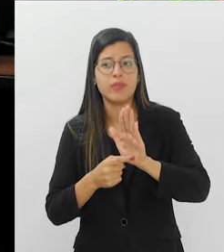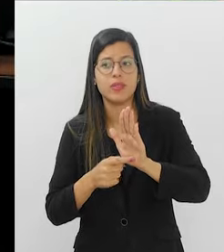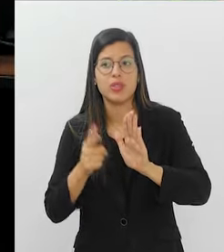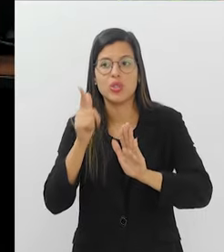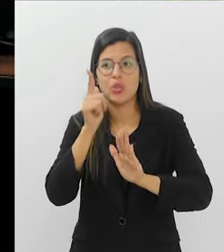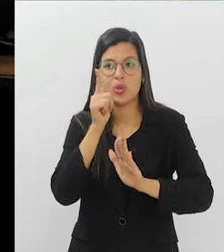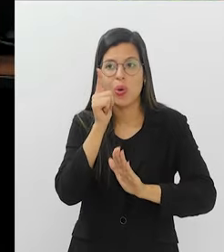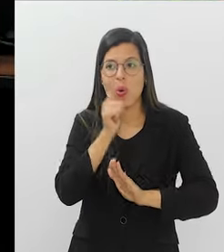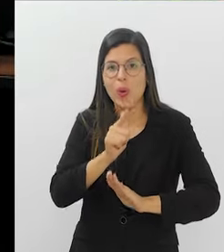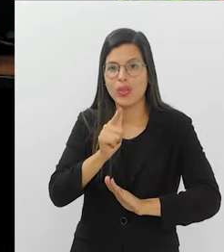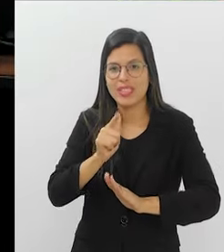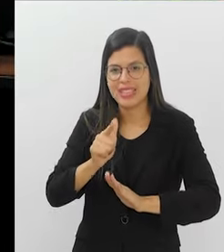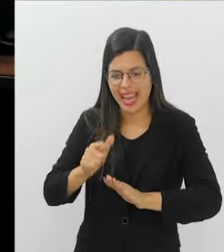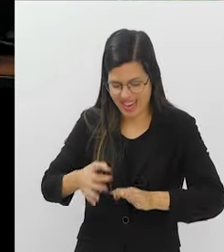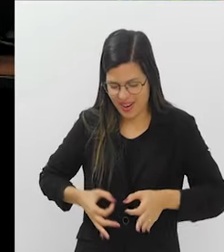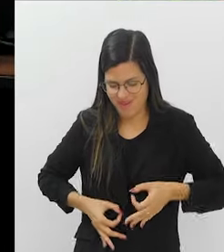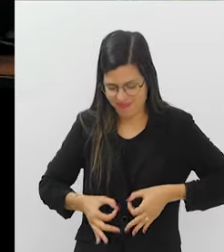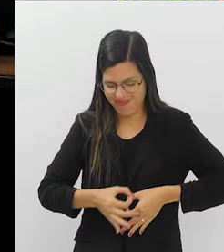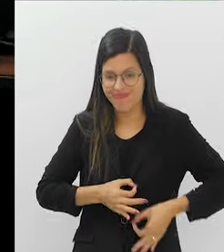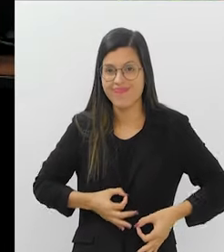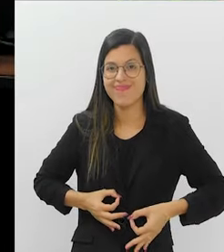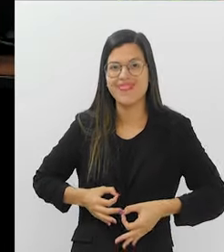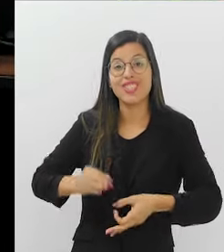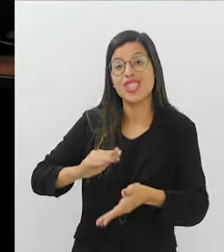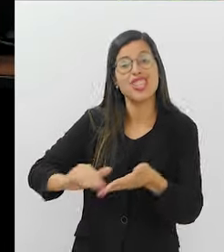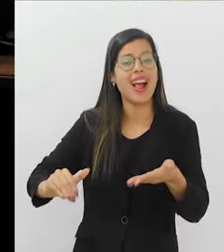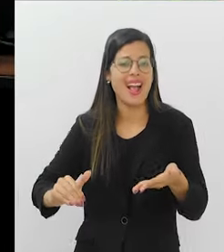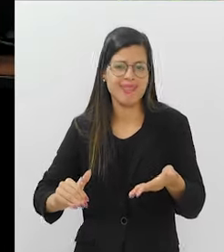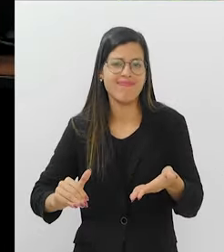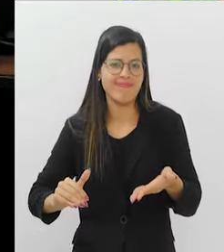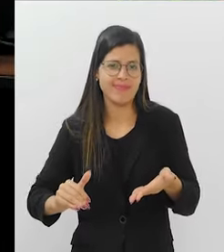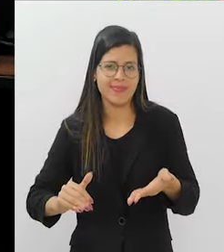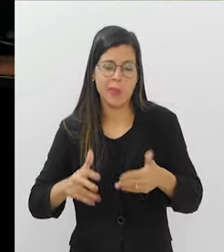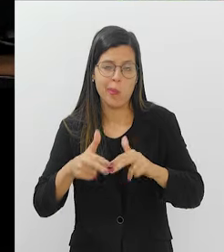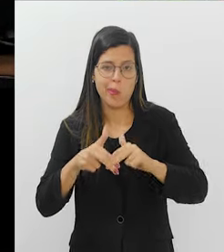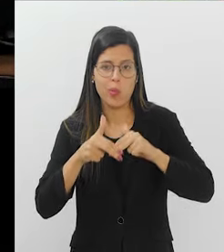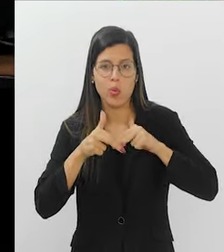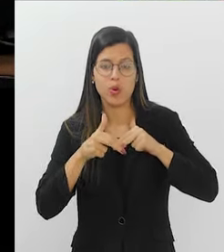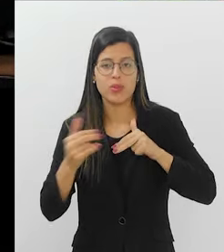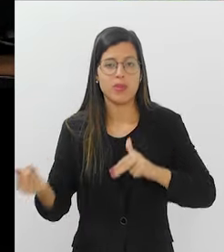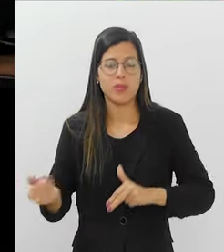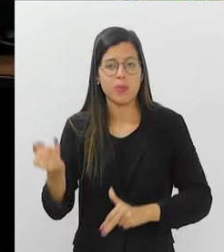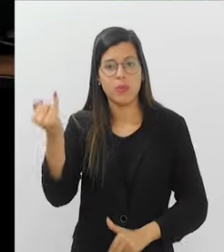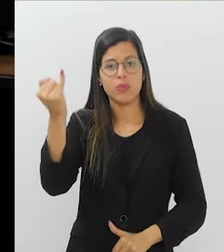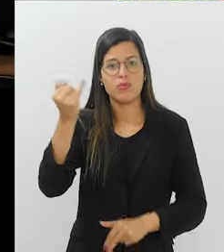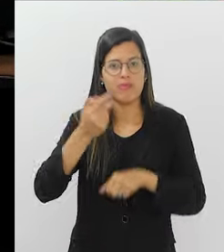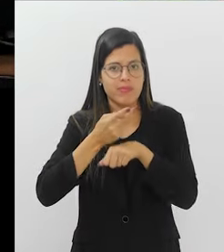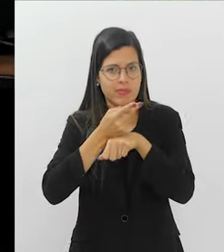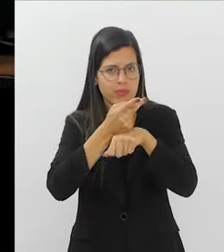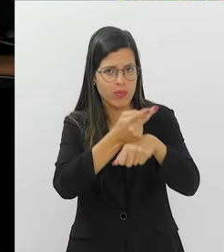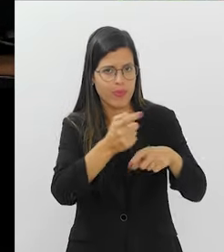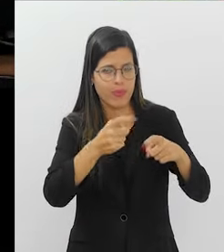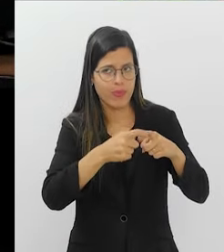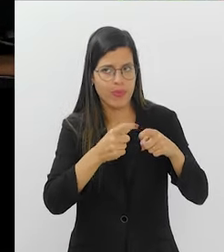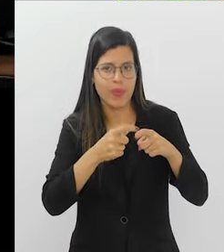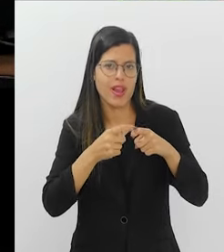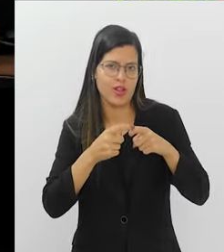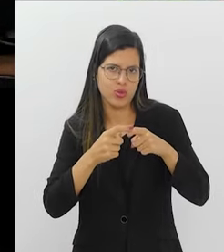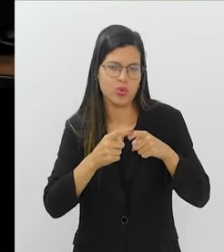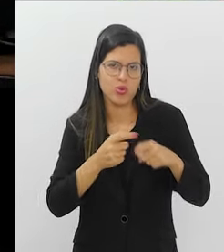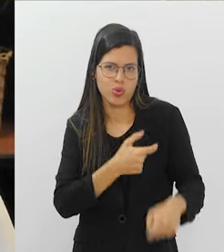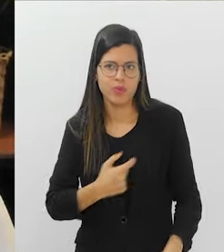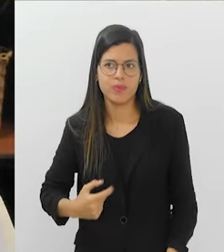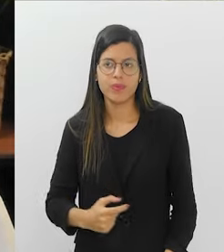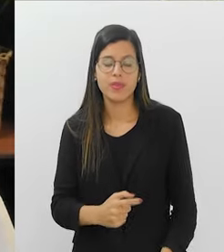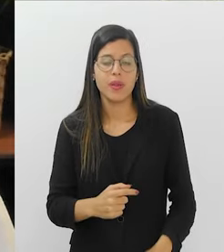temos como pegar, laçar aquele pré-câncer. E é por isso que é tão importante procurar o especialista.